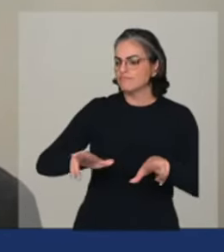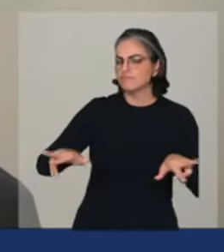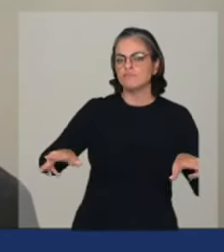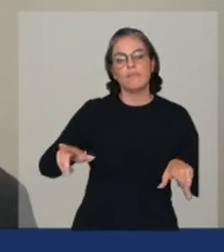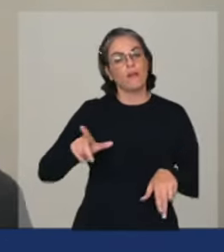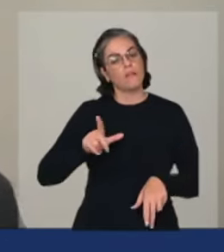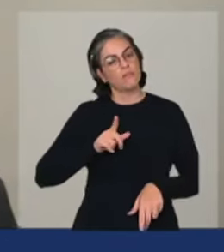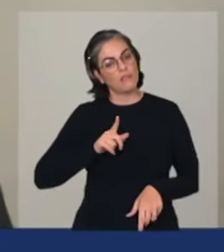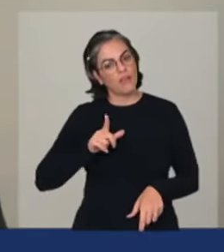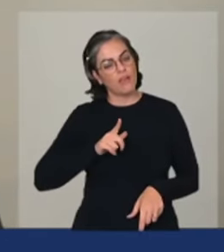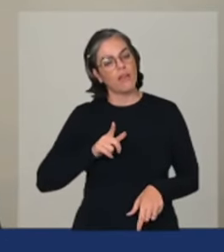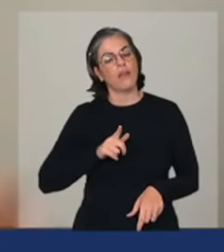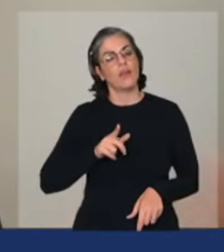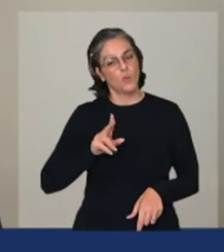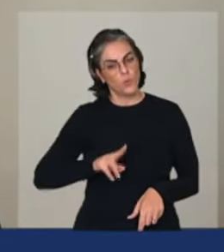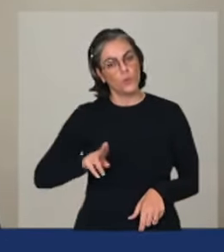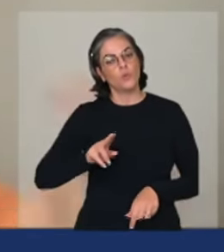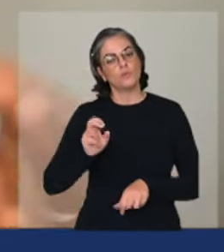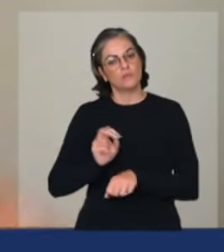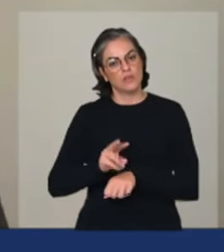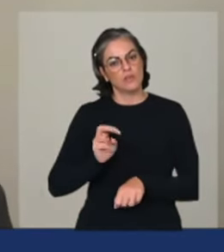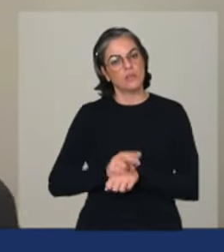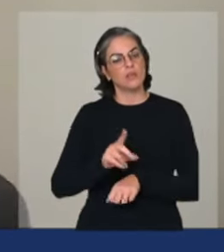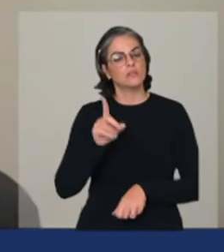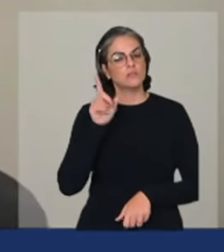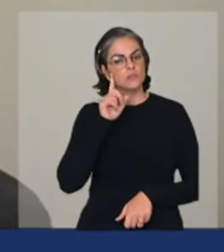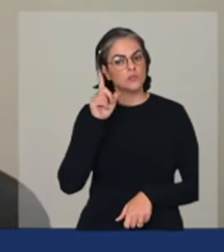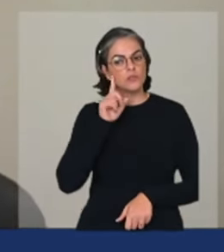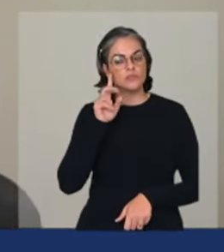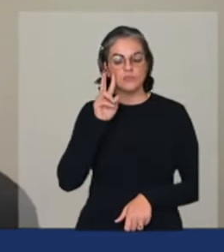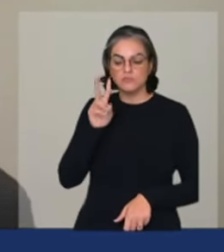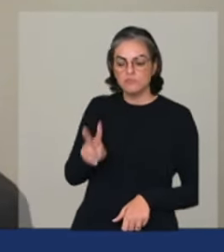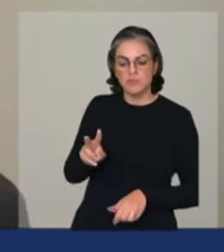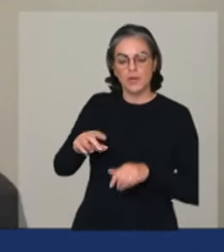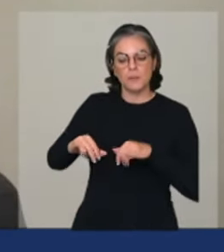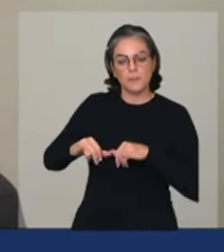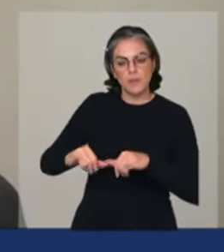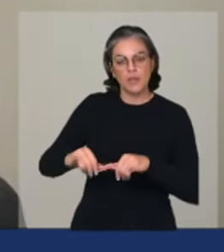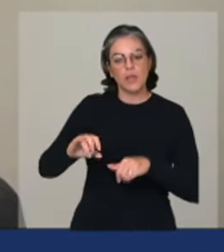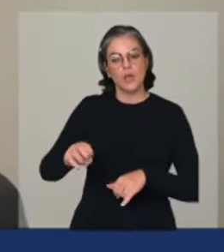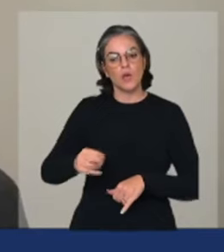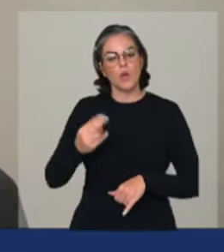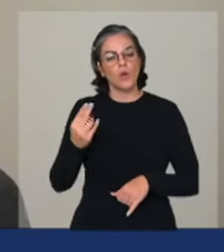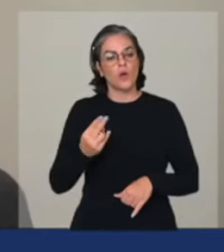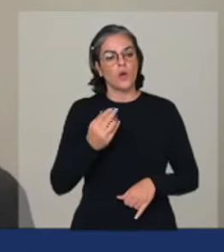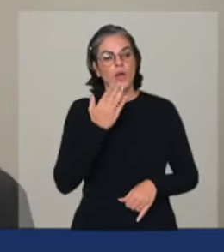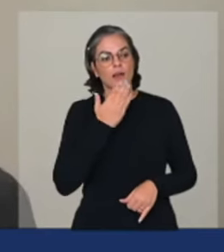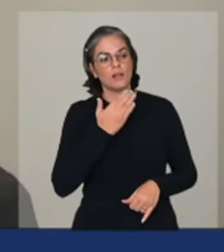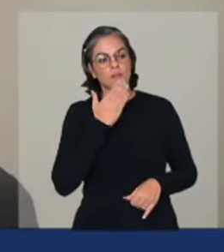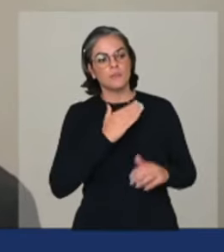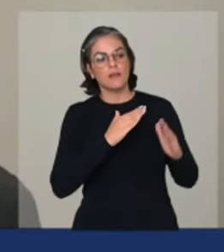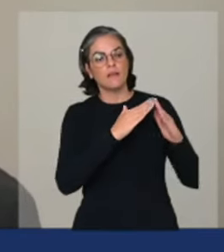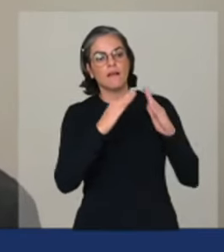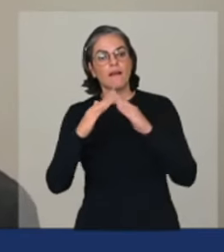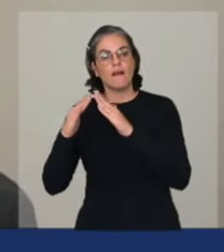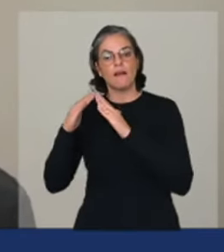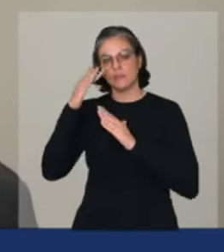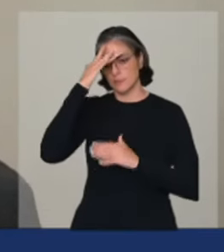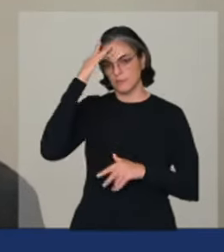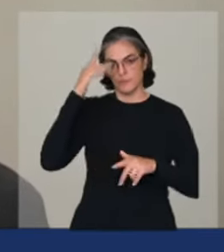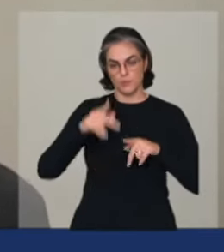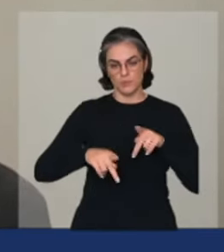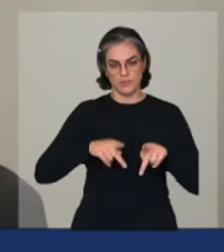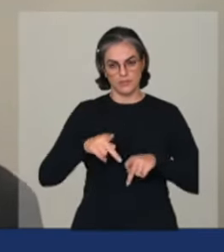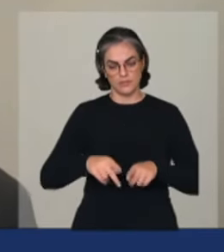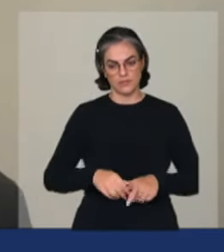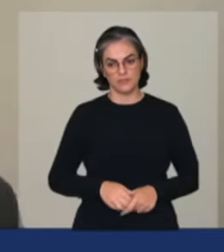de veneno no cotidiano do supermercado e da mesa da família do povo brasileiro mas